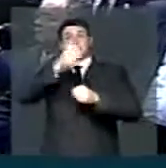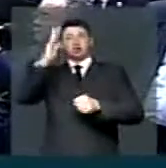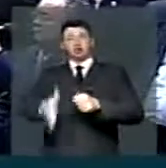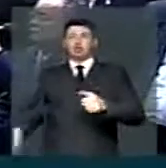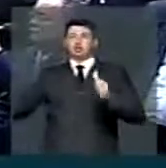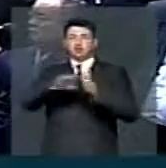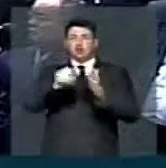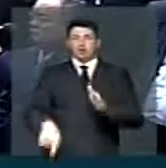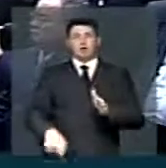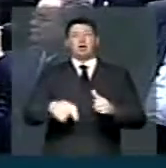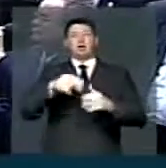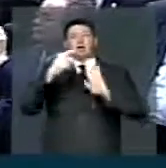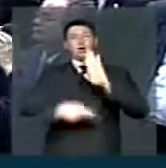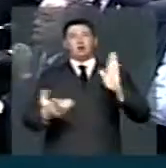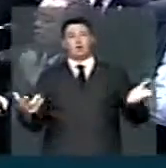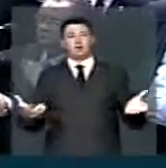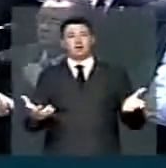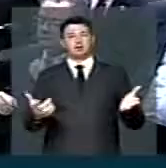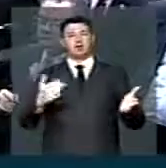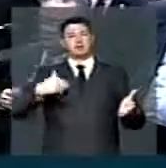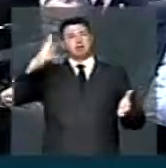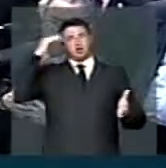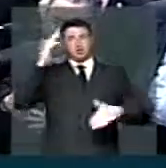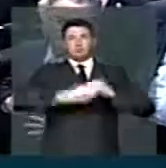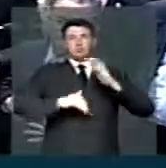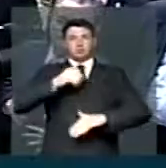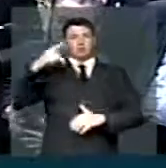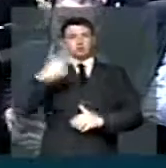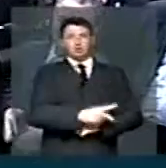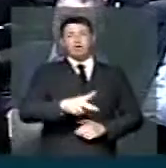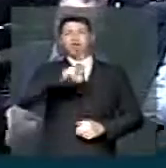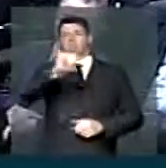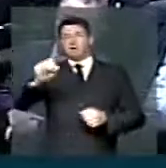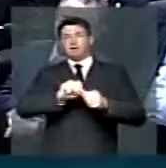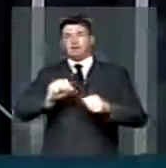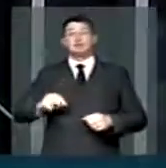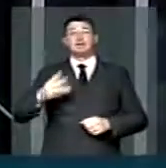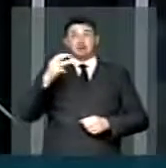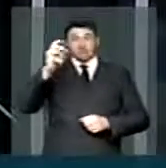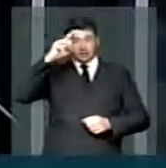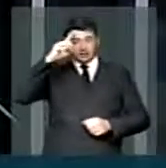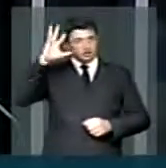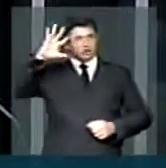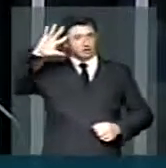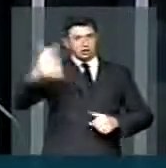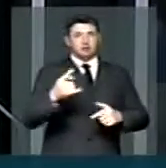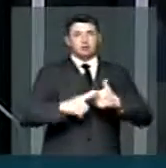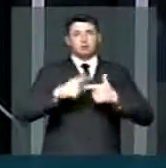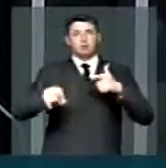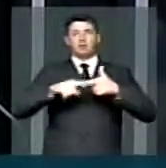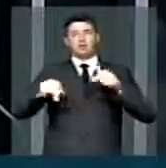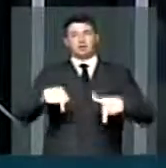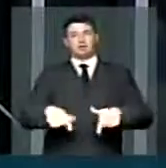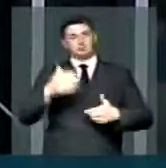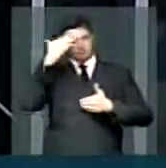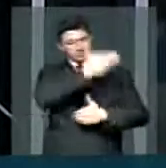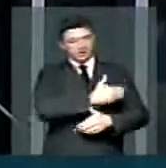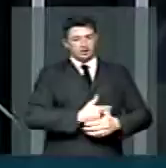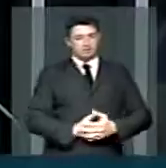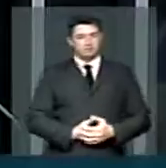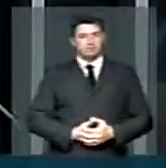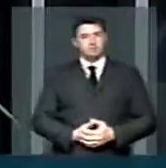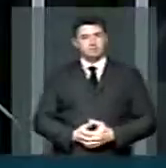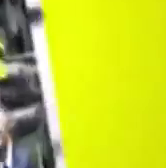casa a regulamentação e eu sei que sua competência fará a gente dentro de 30 dias resolver esse problema na casa muito obrigado senhor presidente